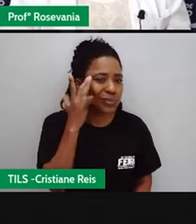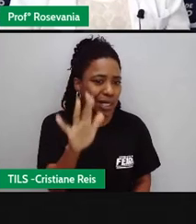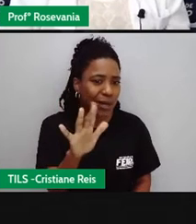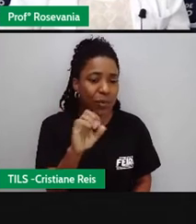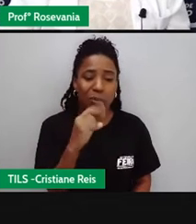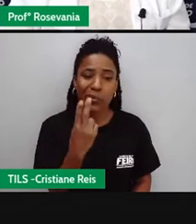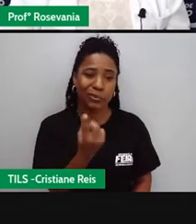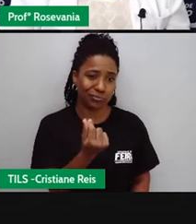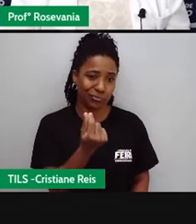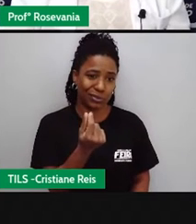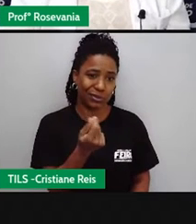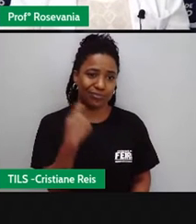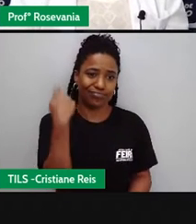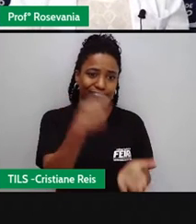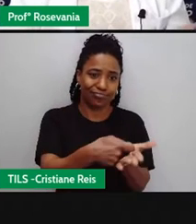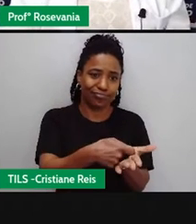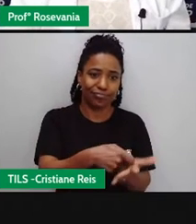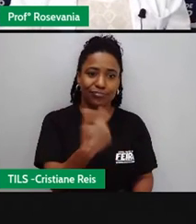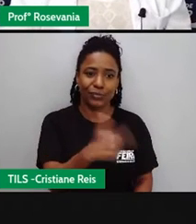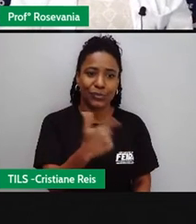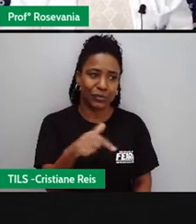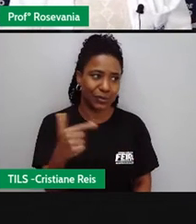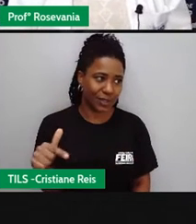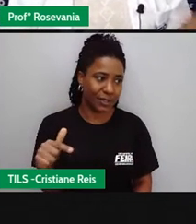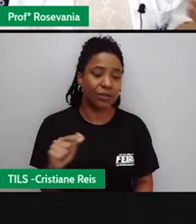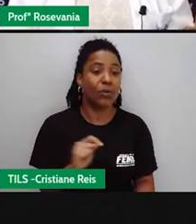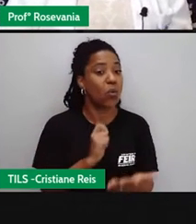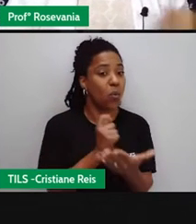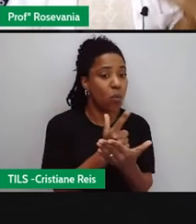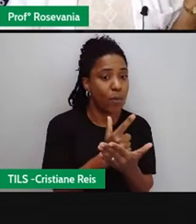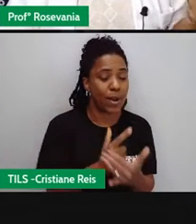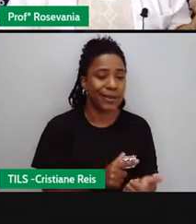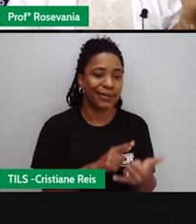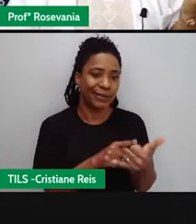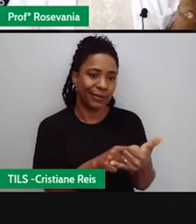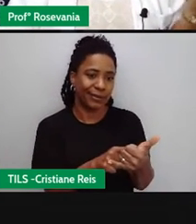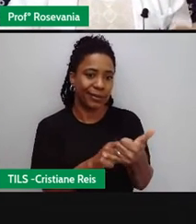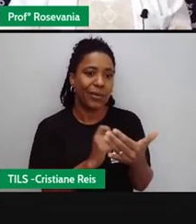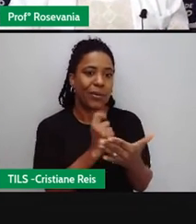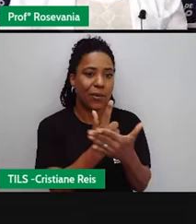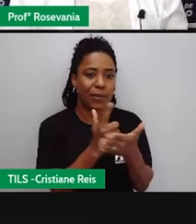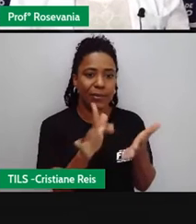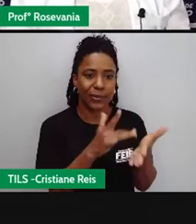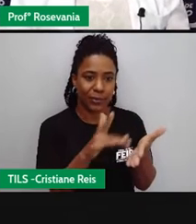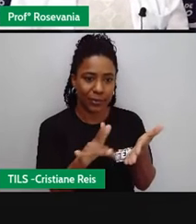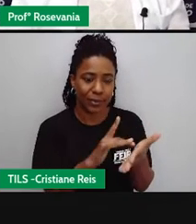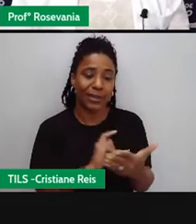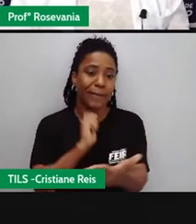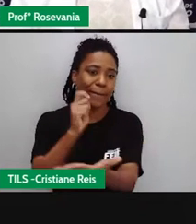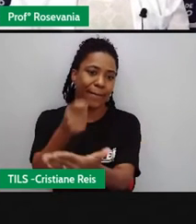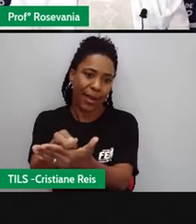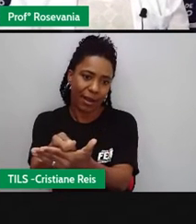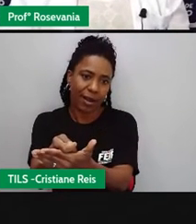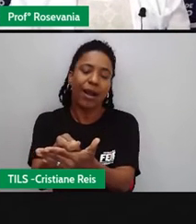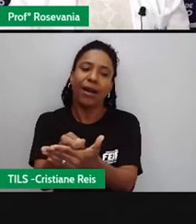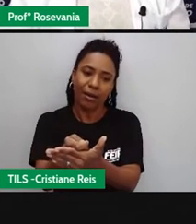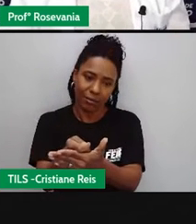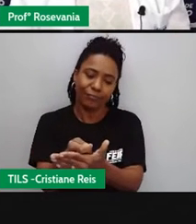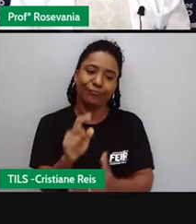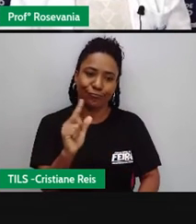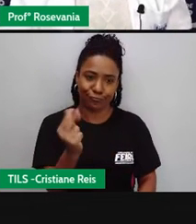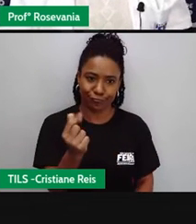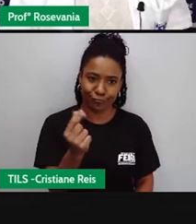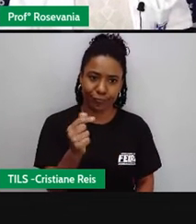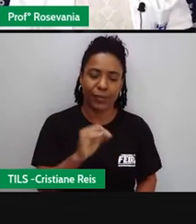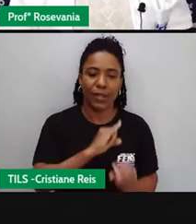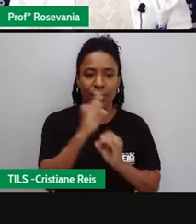serviço. Então, além de você ter que comprar um aparelho, você ainda tem que pagar também pelo serviço da internet para poder utilizá-lo, né, que